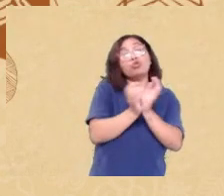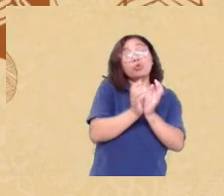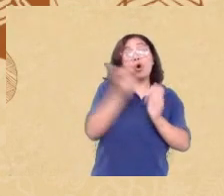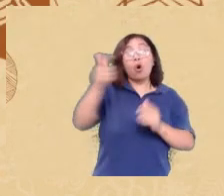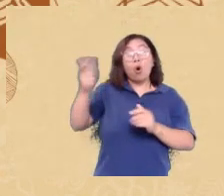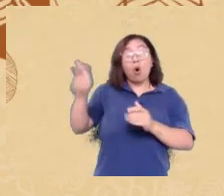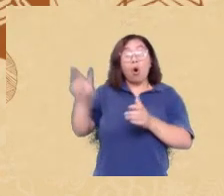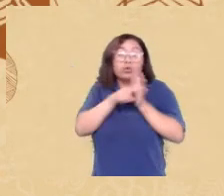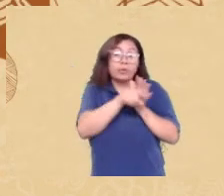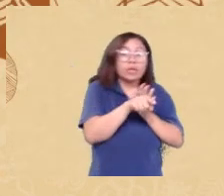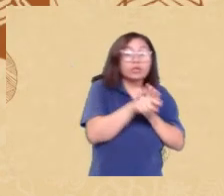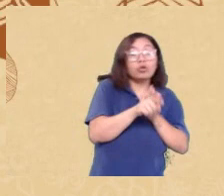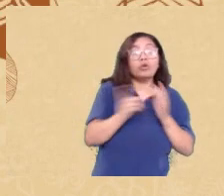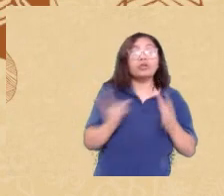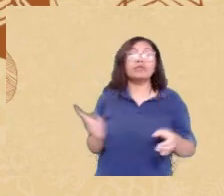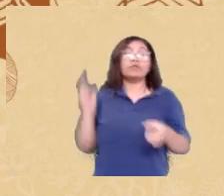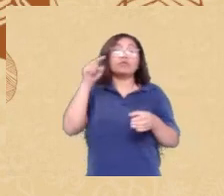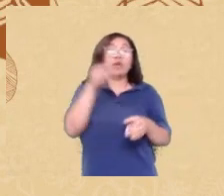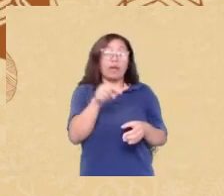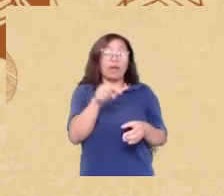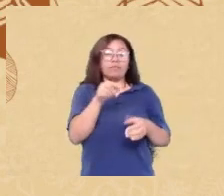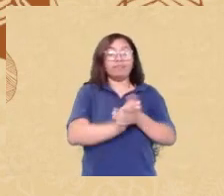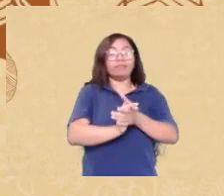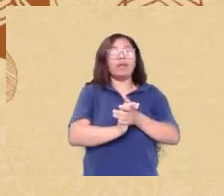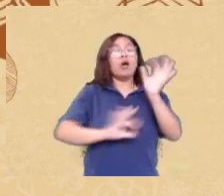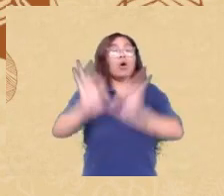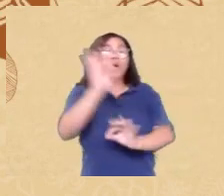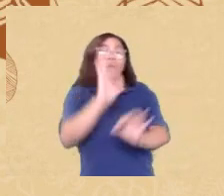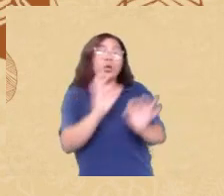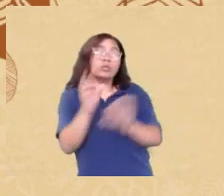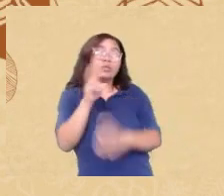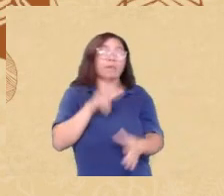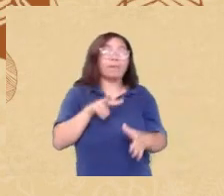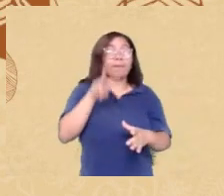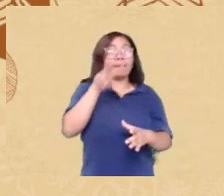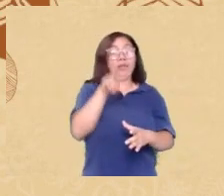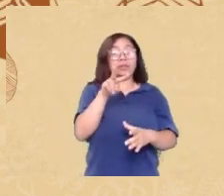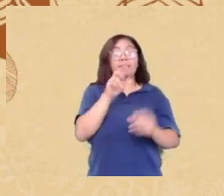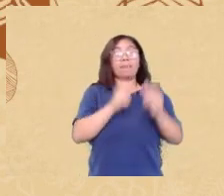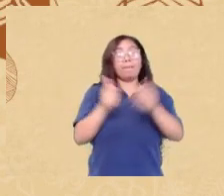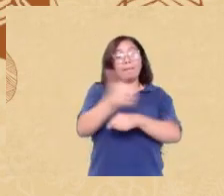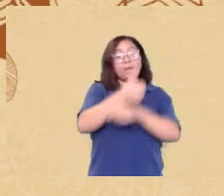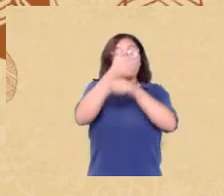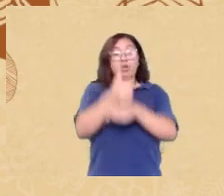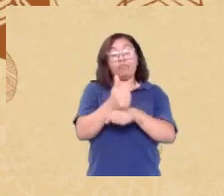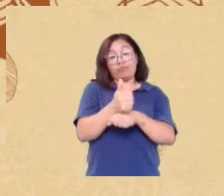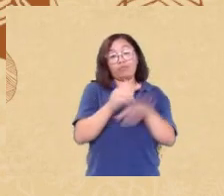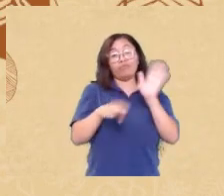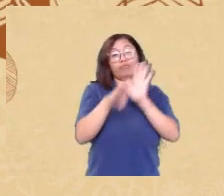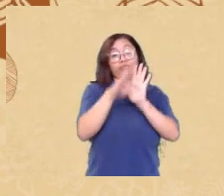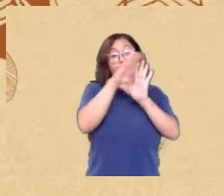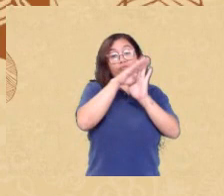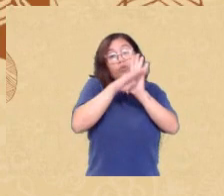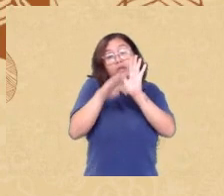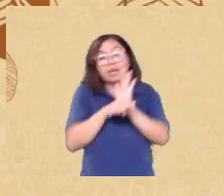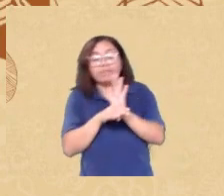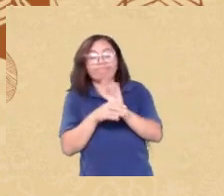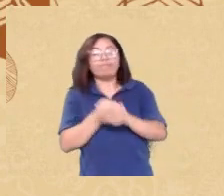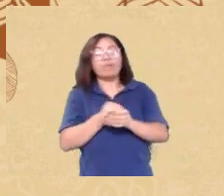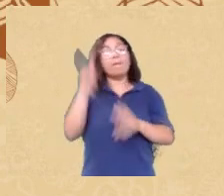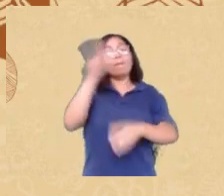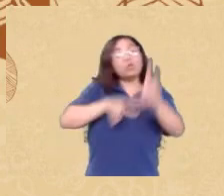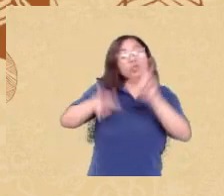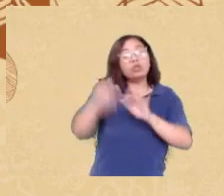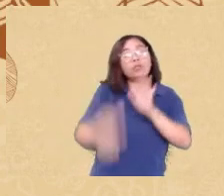reparar um pouco esse processo então por exemplo nesse estudo foi demonstrado talvez pela primeira vez isso é um trabalho de acho que 1972